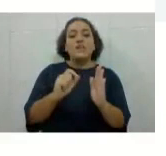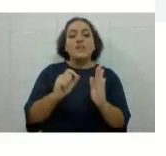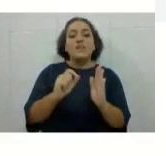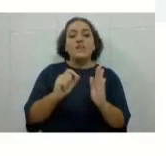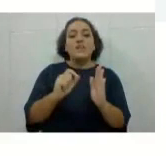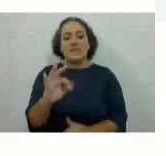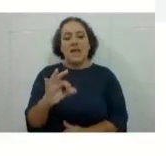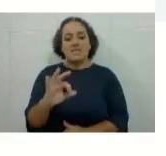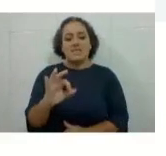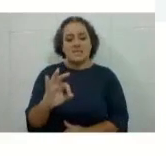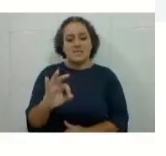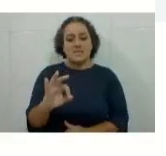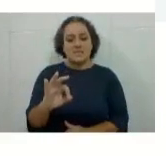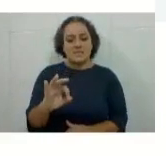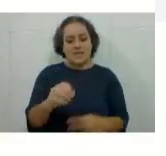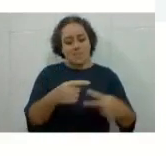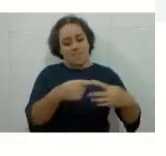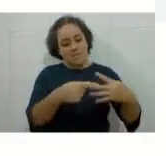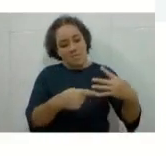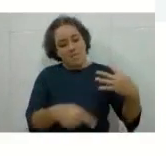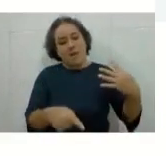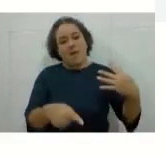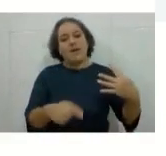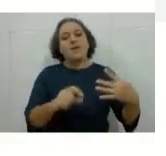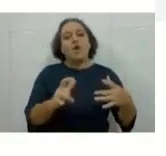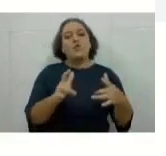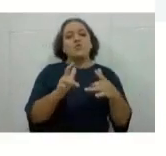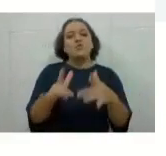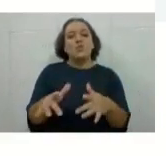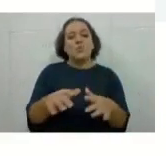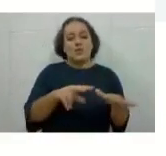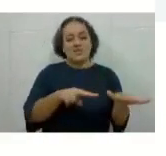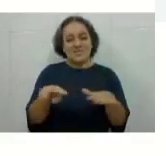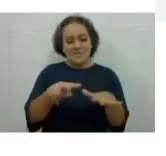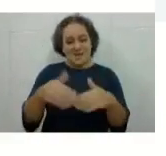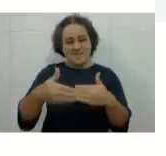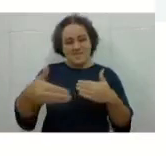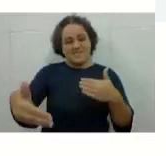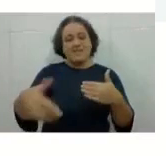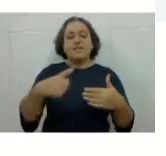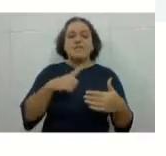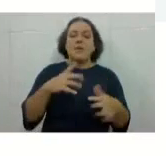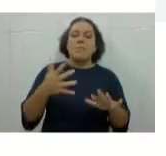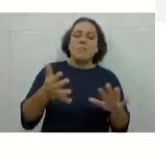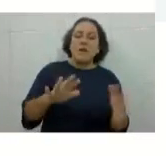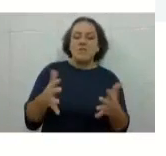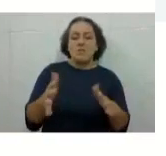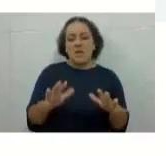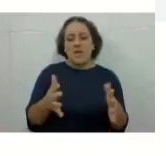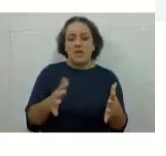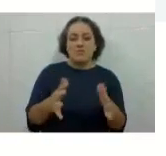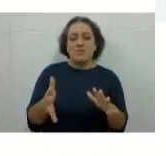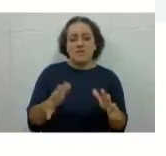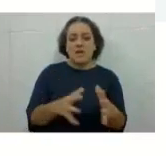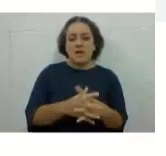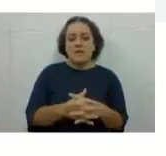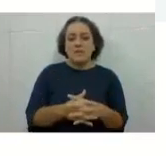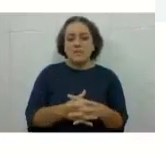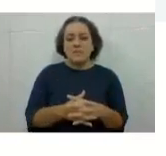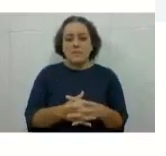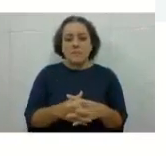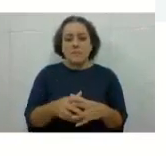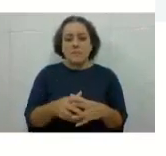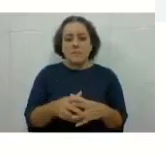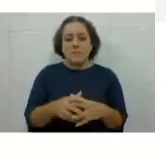distribuídas, né? Então, a gente coloca mais ou menos a recuperação no meio da disciplina, no meio do curso, tá bom? Para que vocês tenham